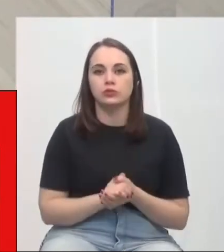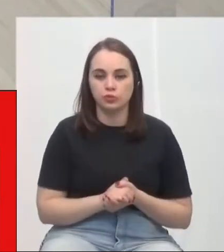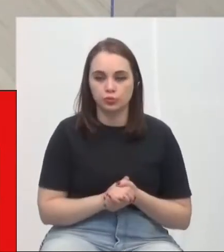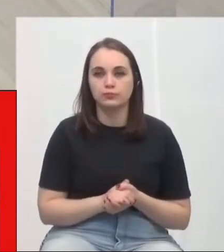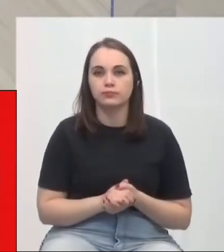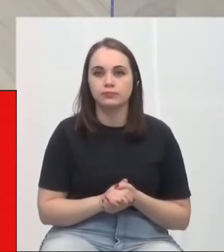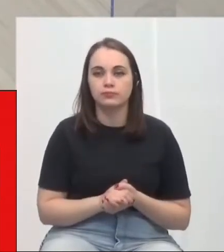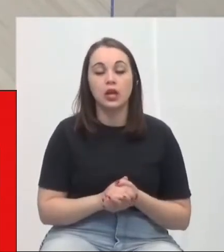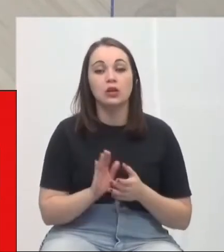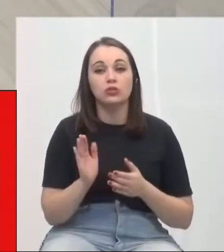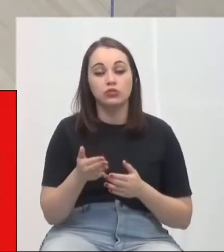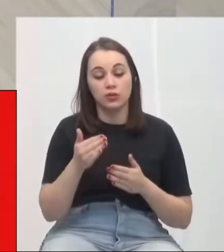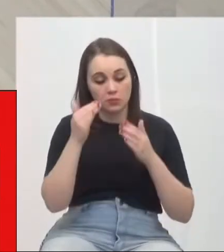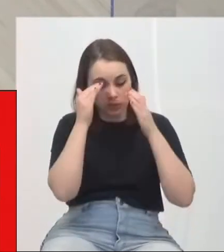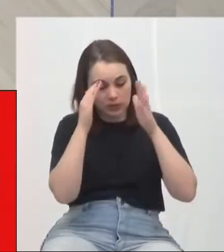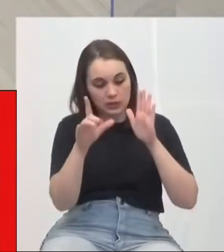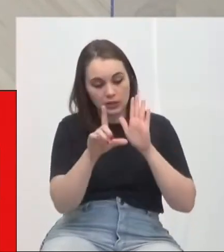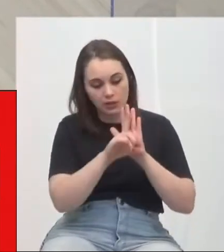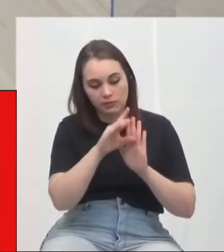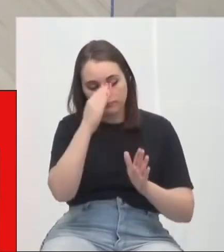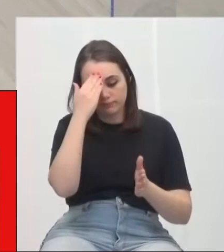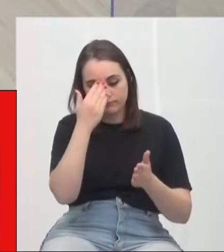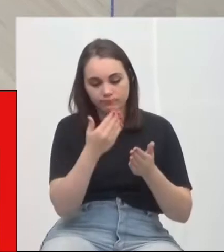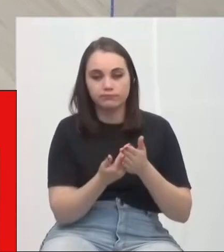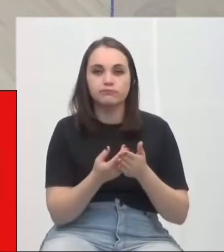princípios da legalidade, legitimidade,